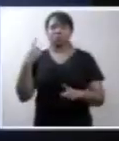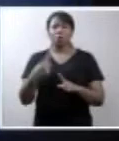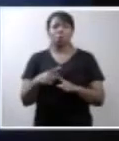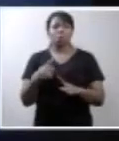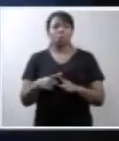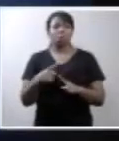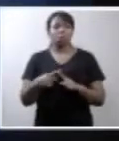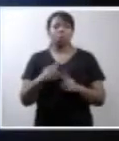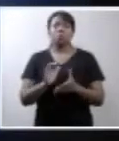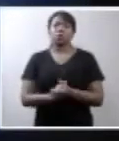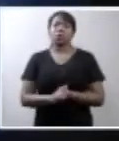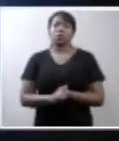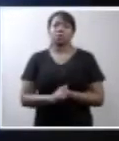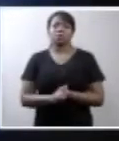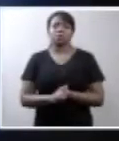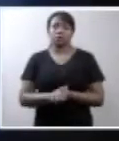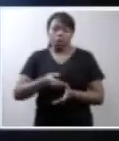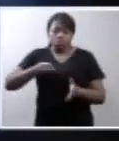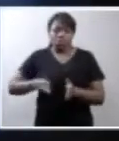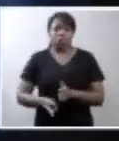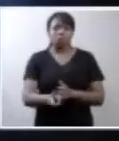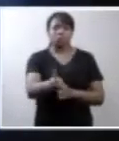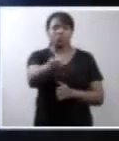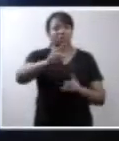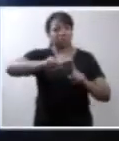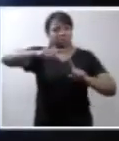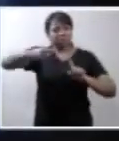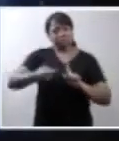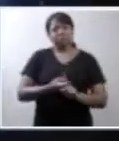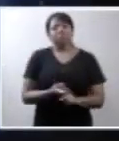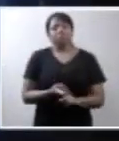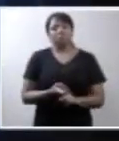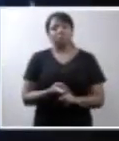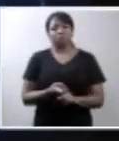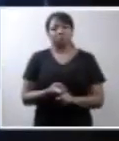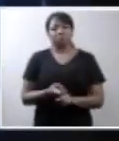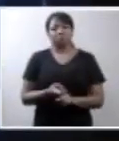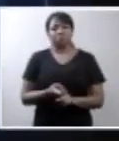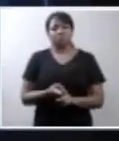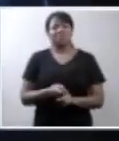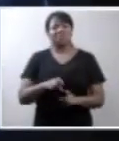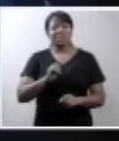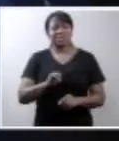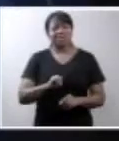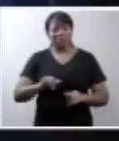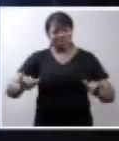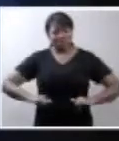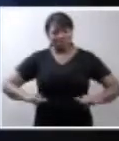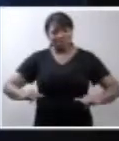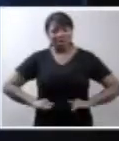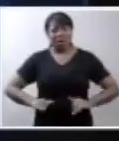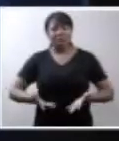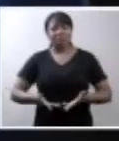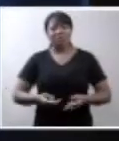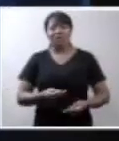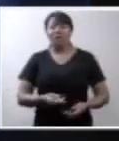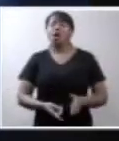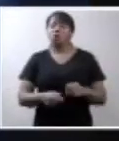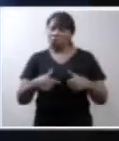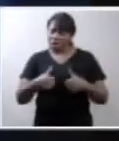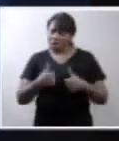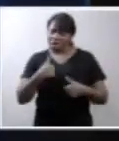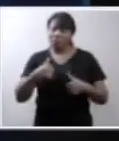Porque, imagino, se desse continuidade a essa gravidez. Se eu estava sofrendo agora, se eu estava traumatizada, porque eu fiquei